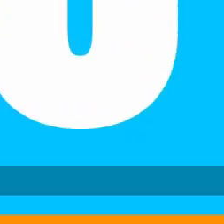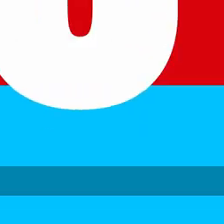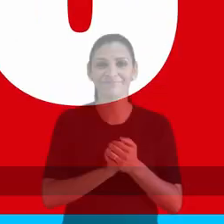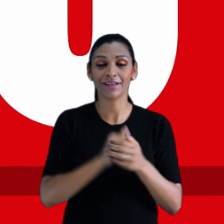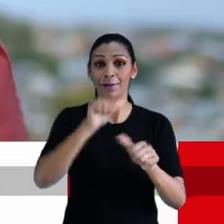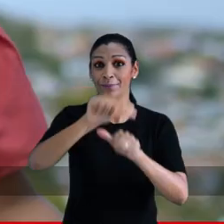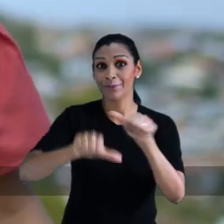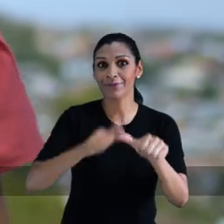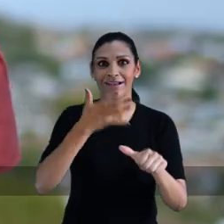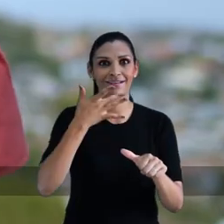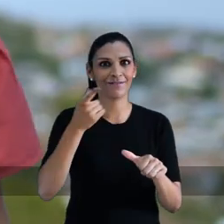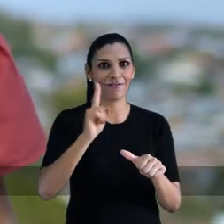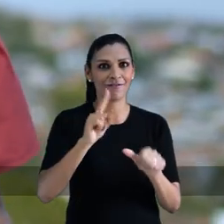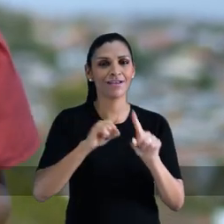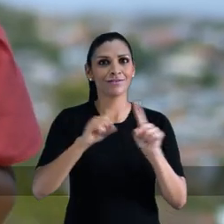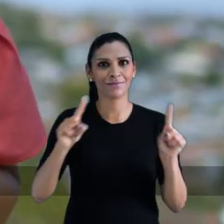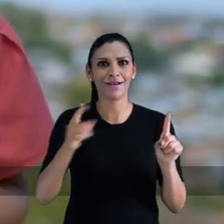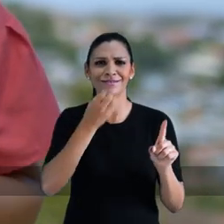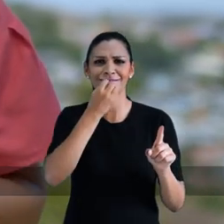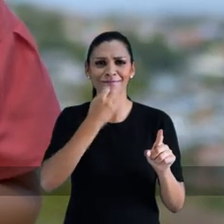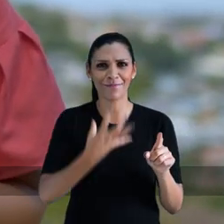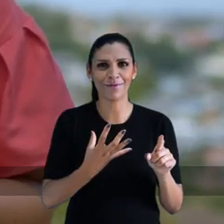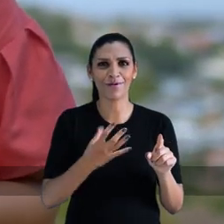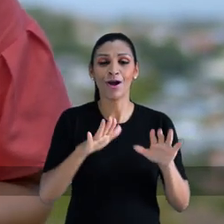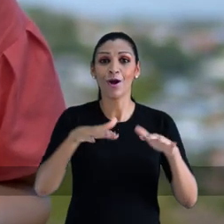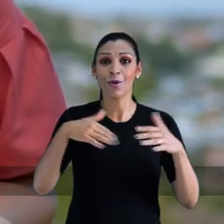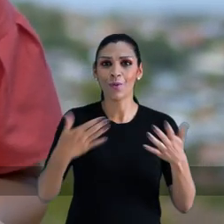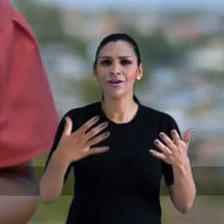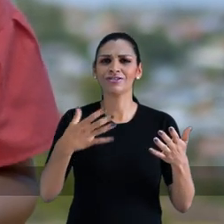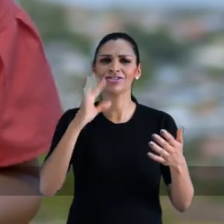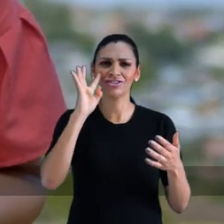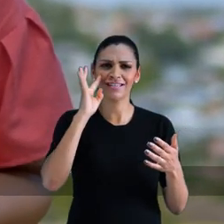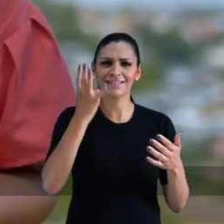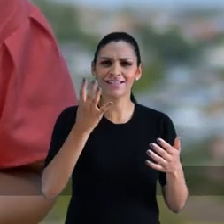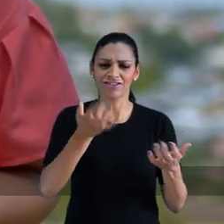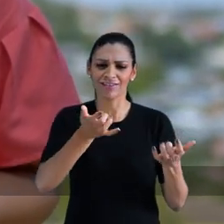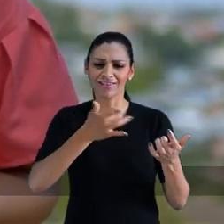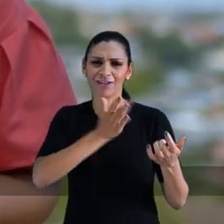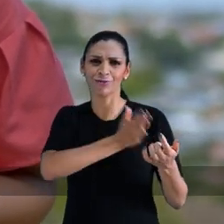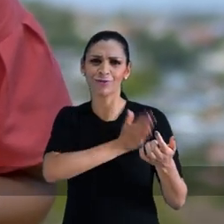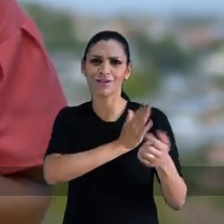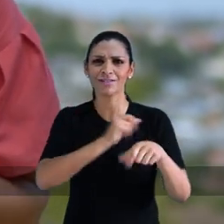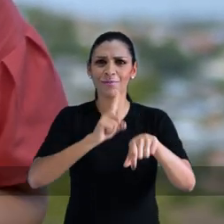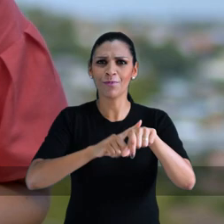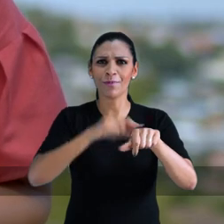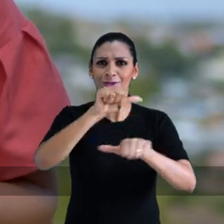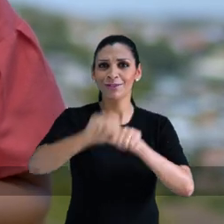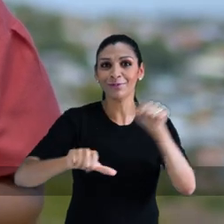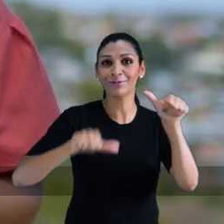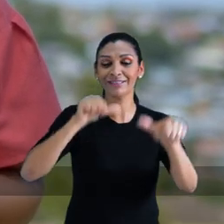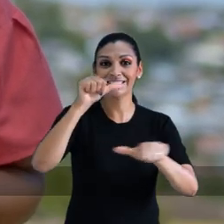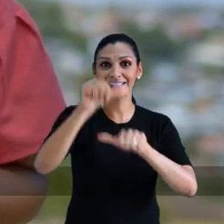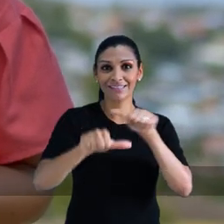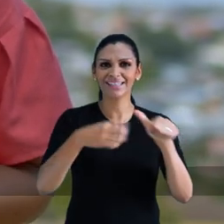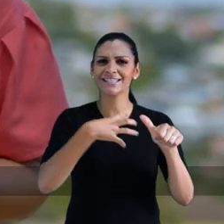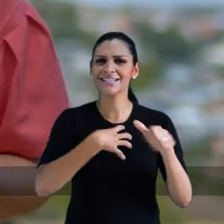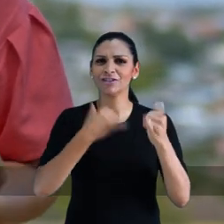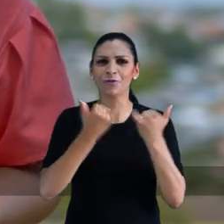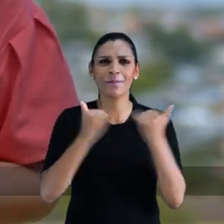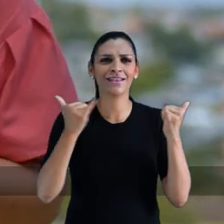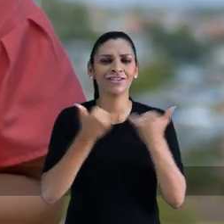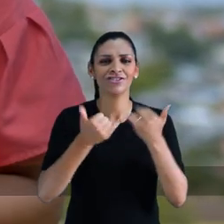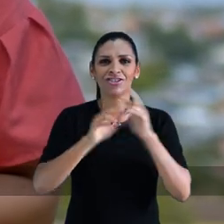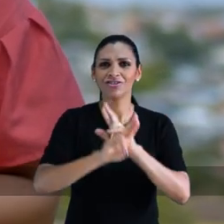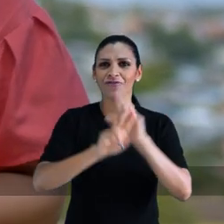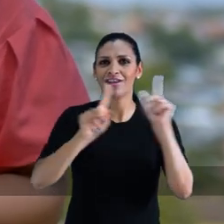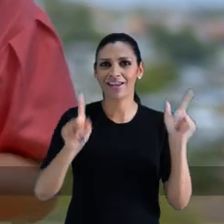Alegre. Mudar não é fácil, mas é muito bom. Quando a gente decide, dentro do coração, que chegou a hora da mudança, sente uma